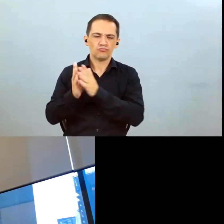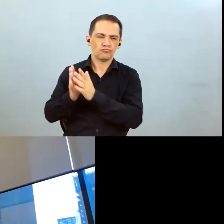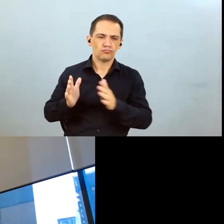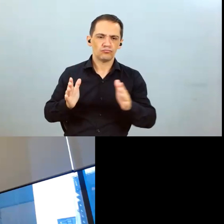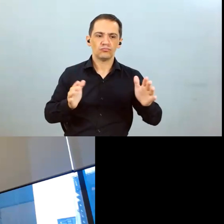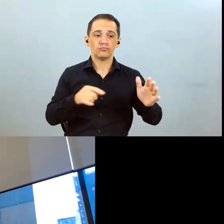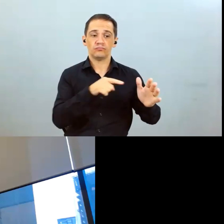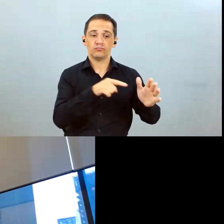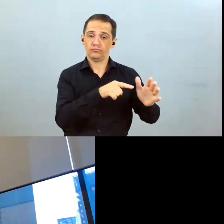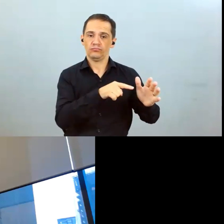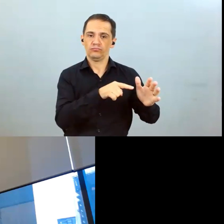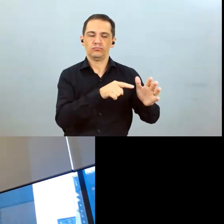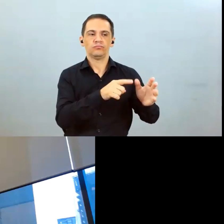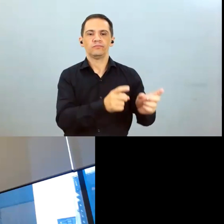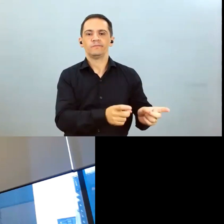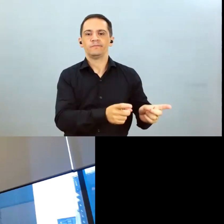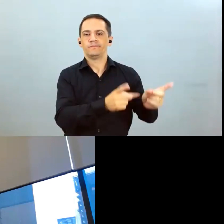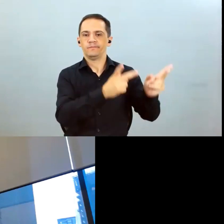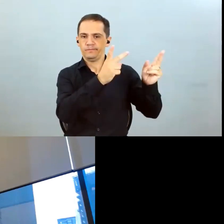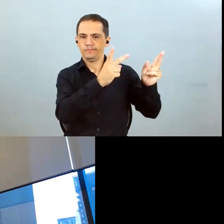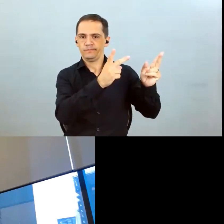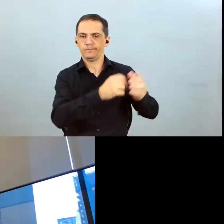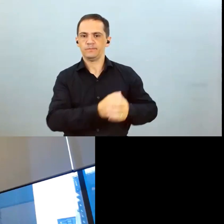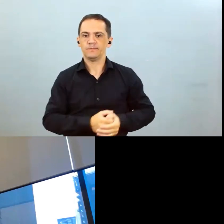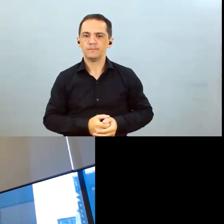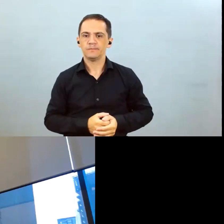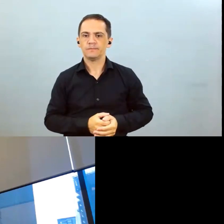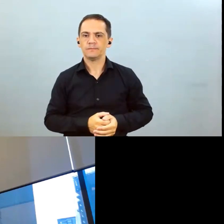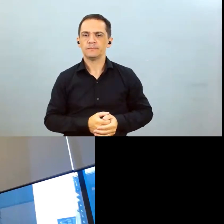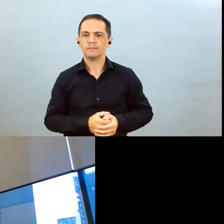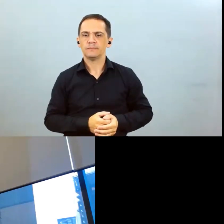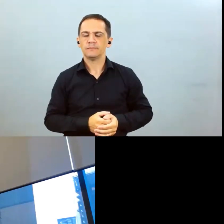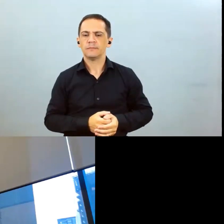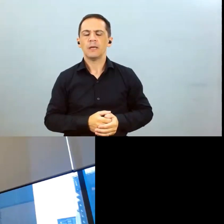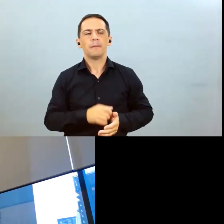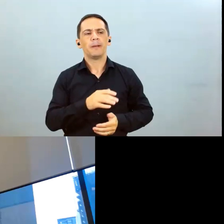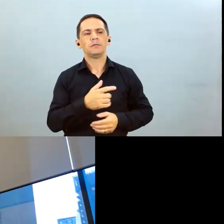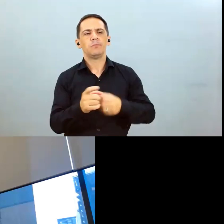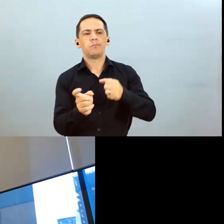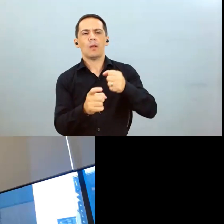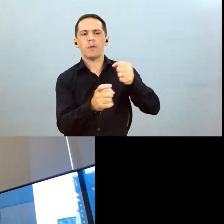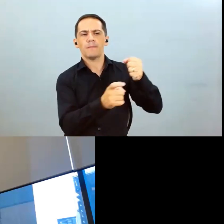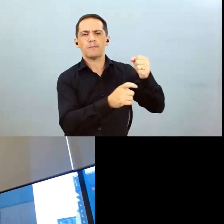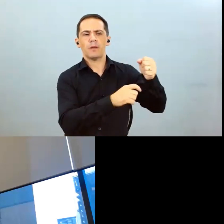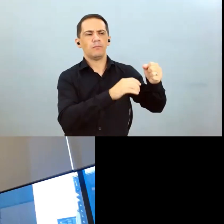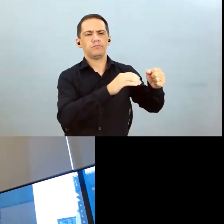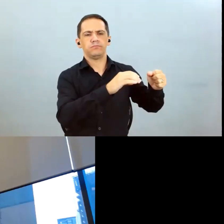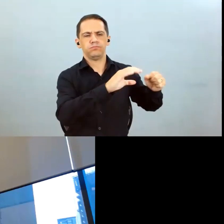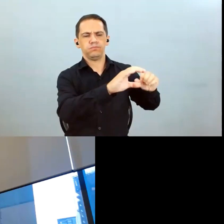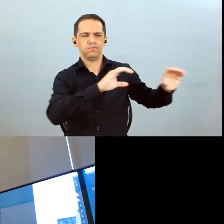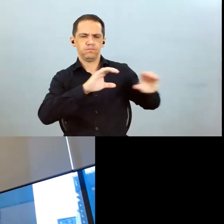historicamente e você consegue receber todo o seu milho que está vindo mesmo com essa produtividade boa sem ter que